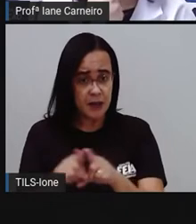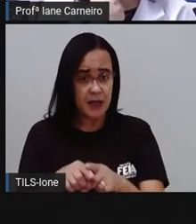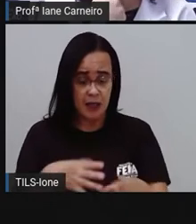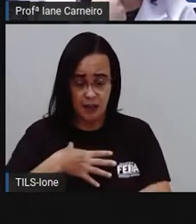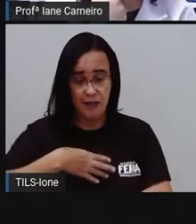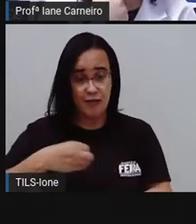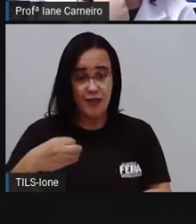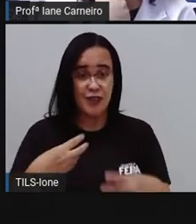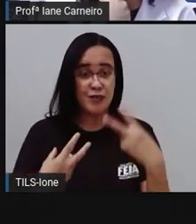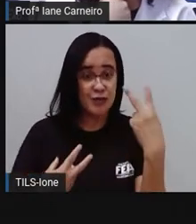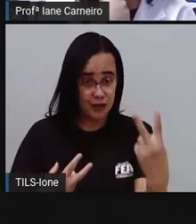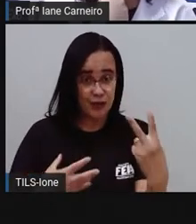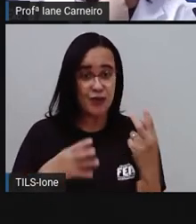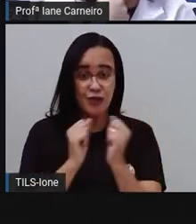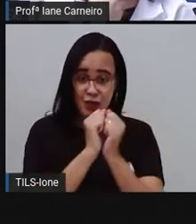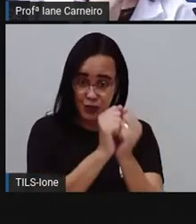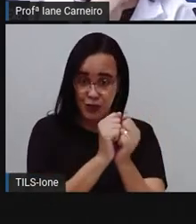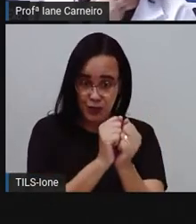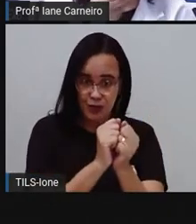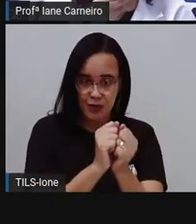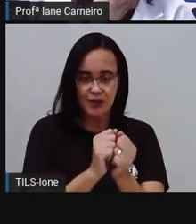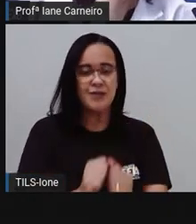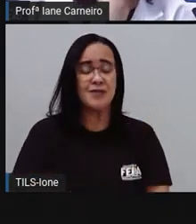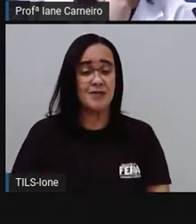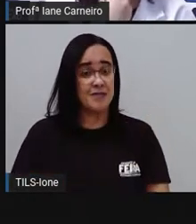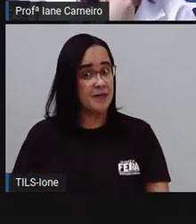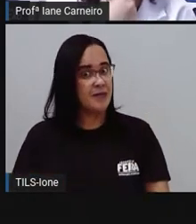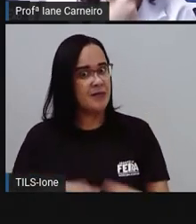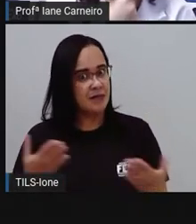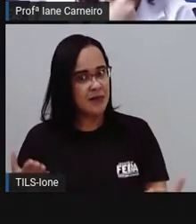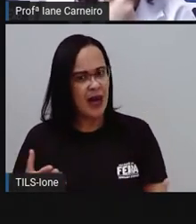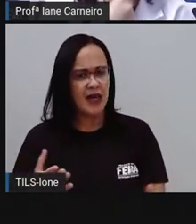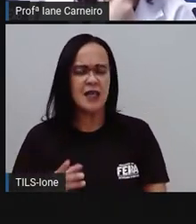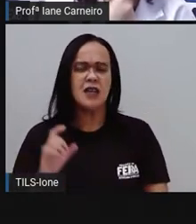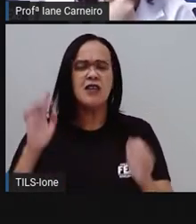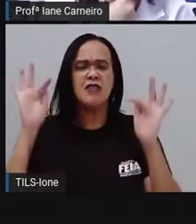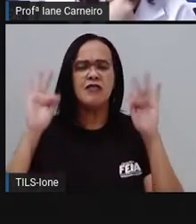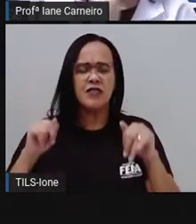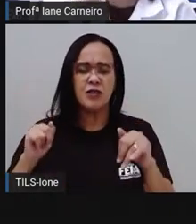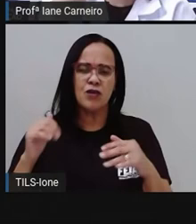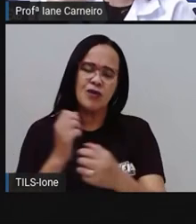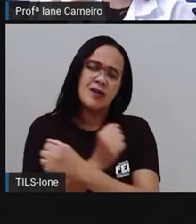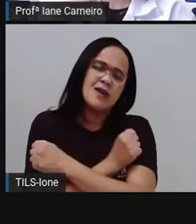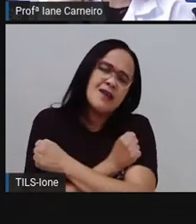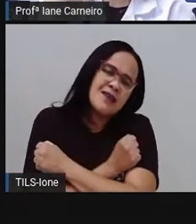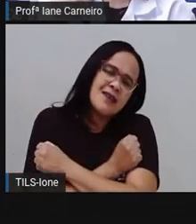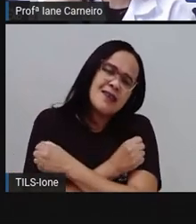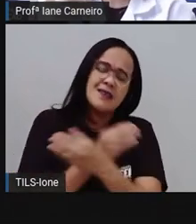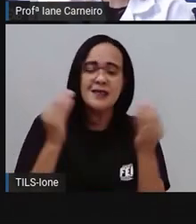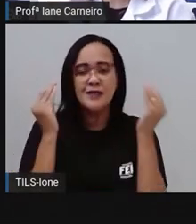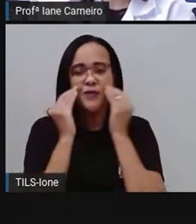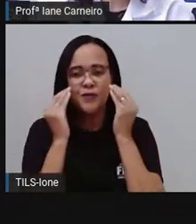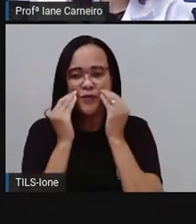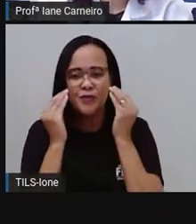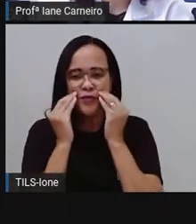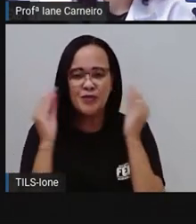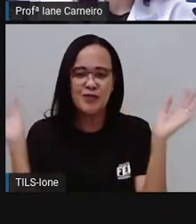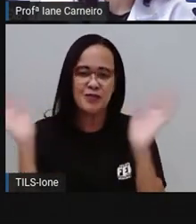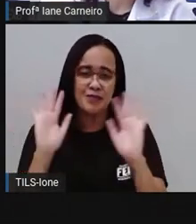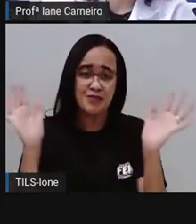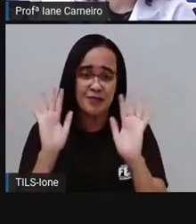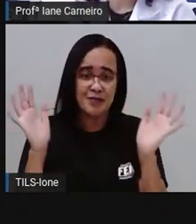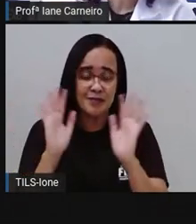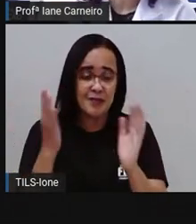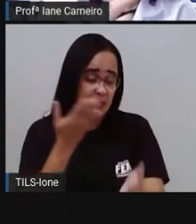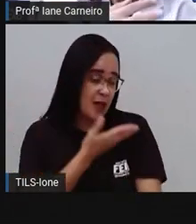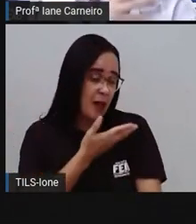Dani vai conseguir chegar na minha casa? Vocês acham o quê? Dani precisa de mais informações sobre a minha